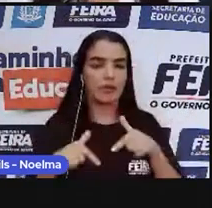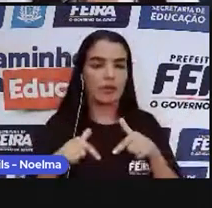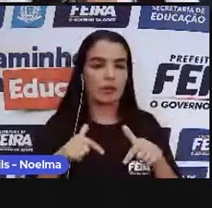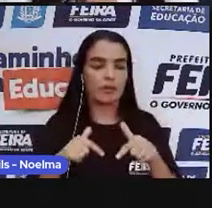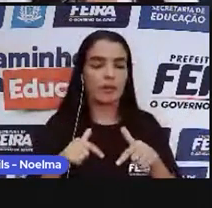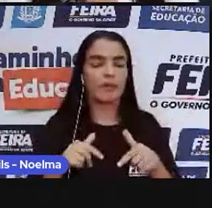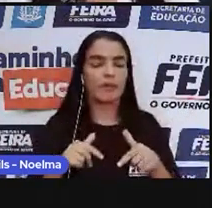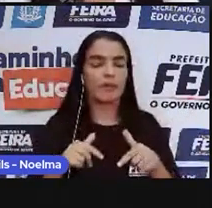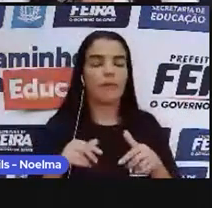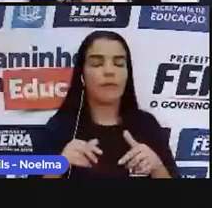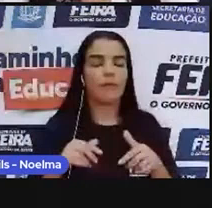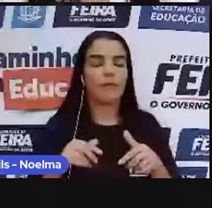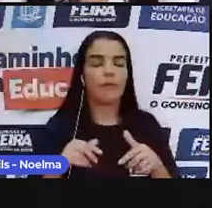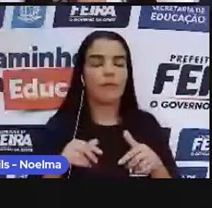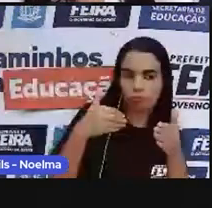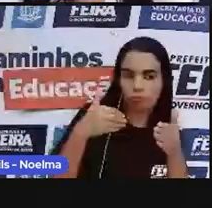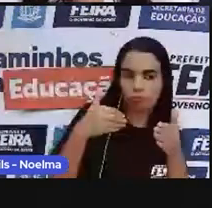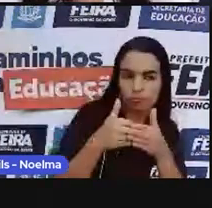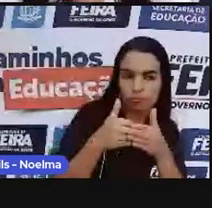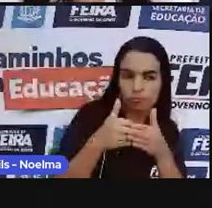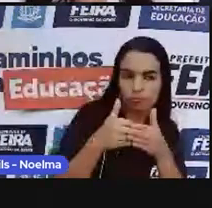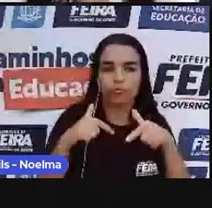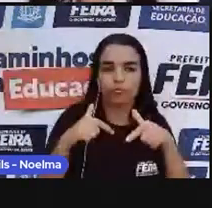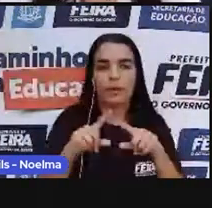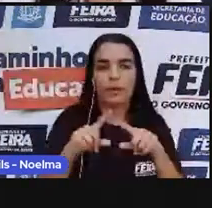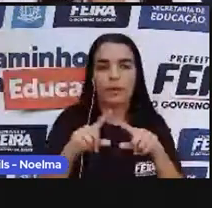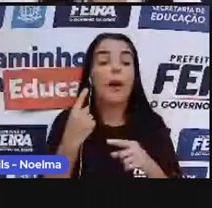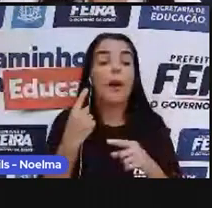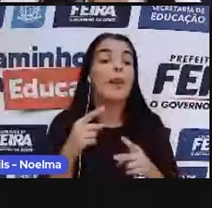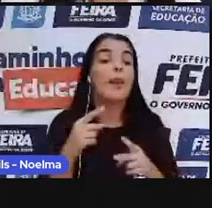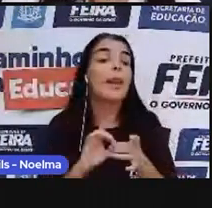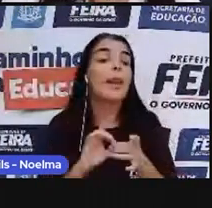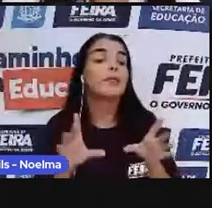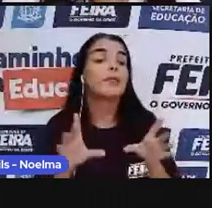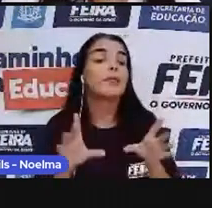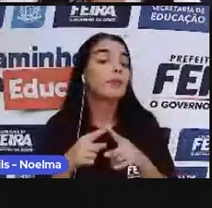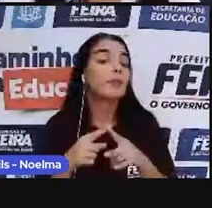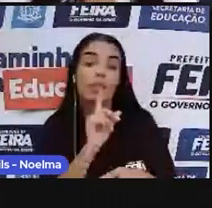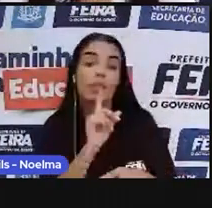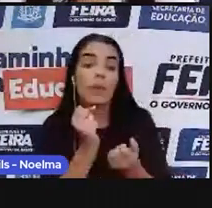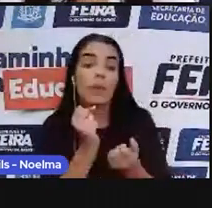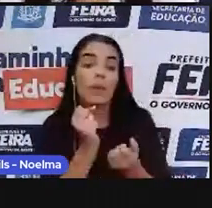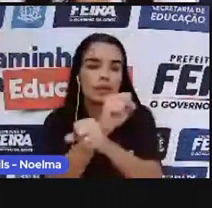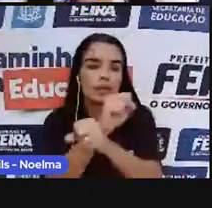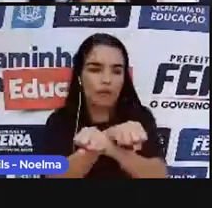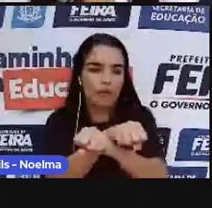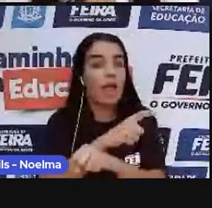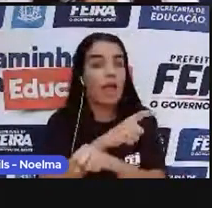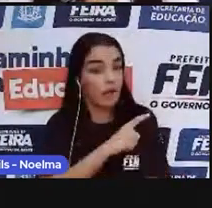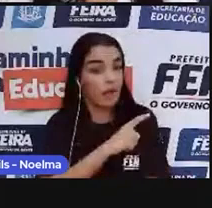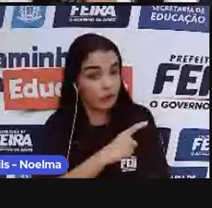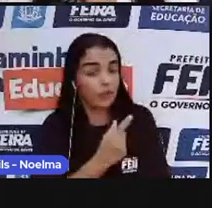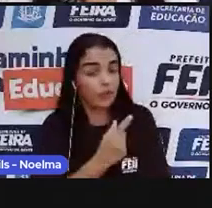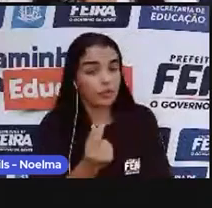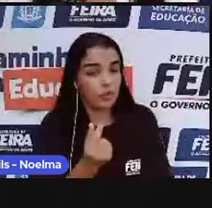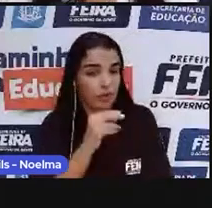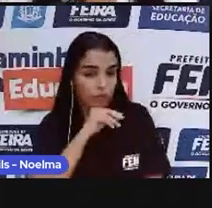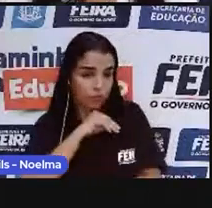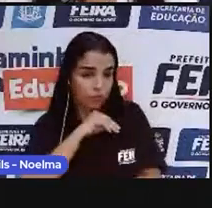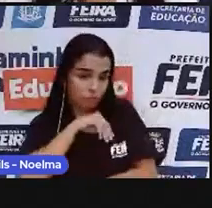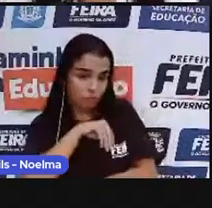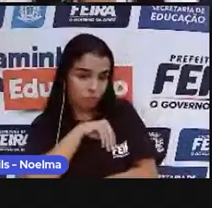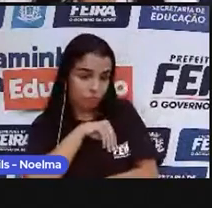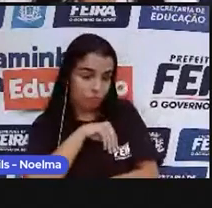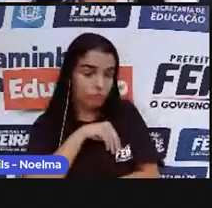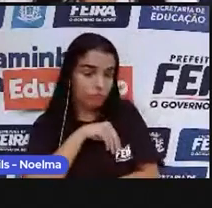engenho. Quando a gente fala de trabalhadores livres, é que não eram escravos e eram remunerados para poder desempenhar tais